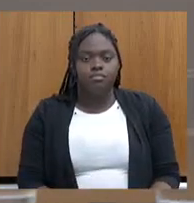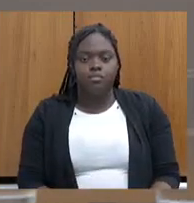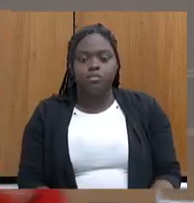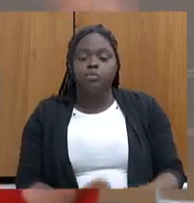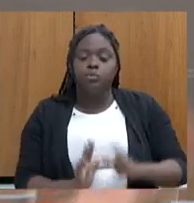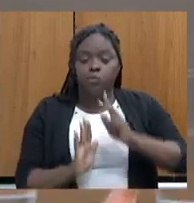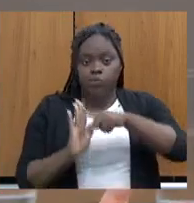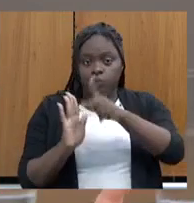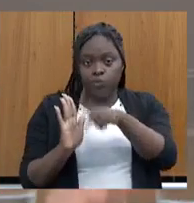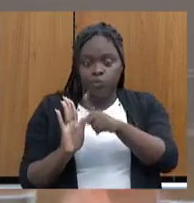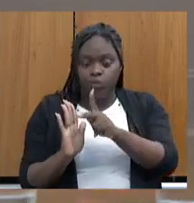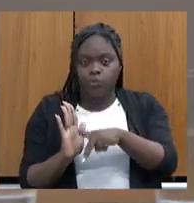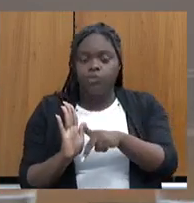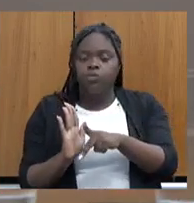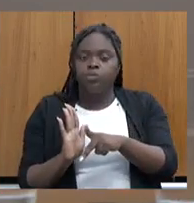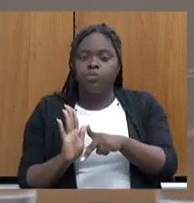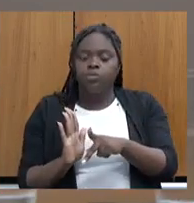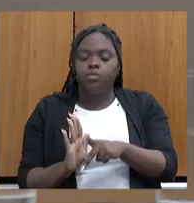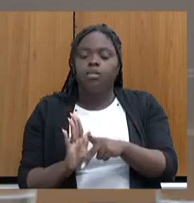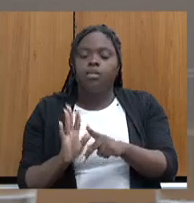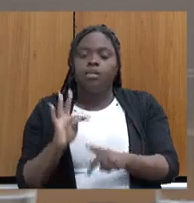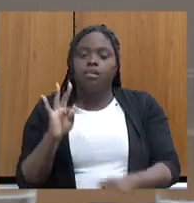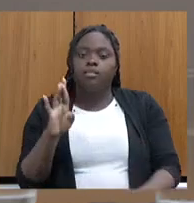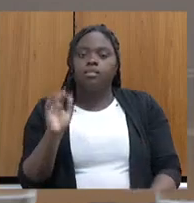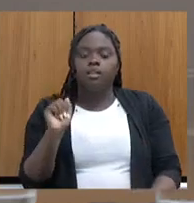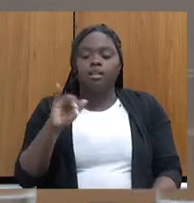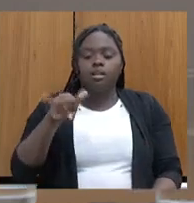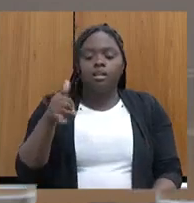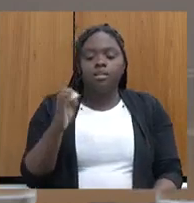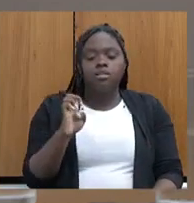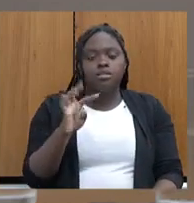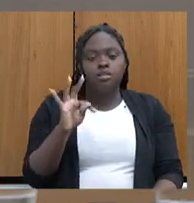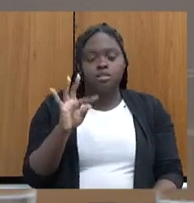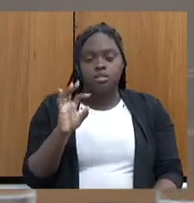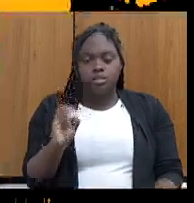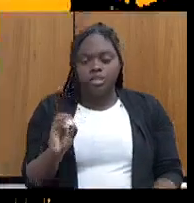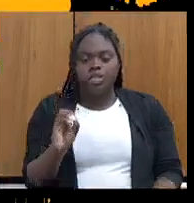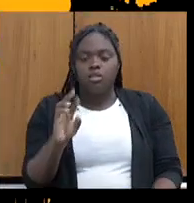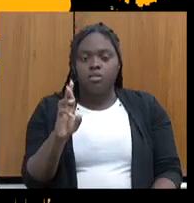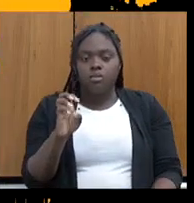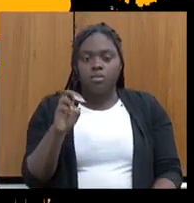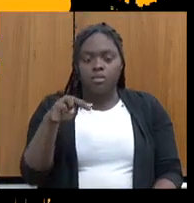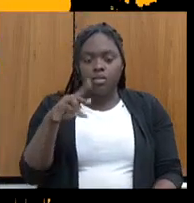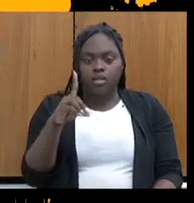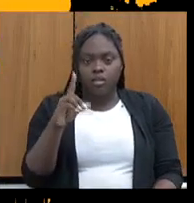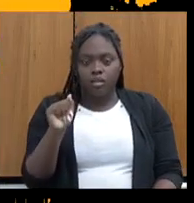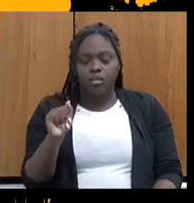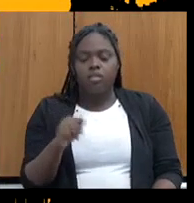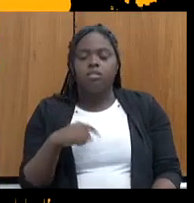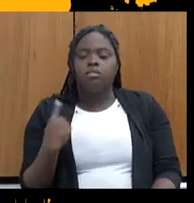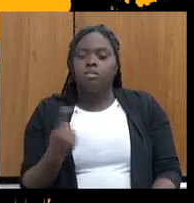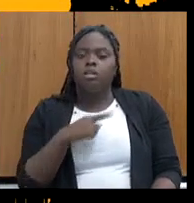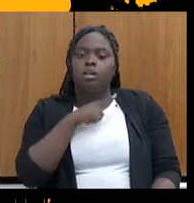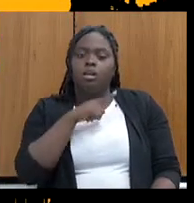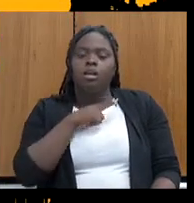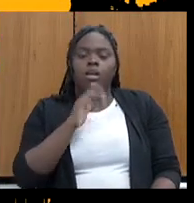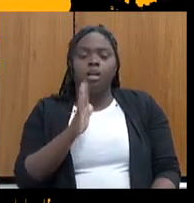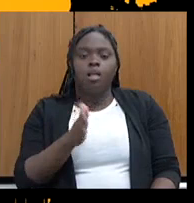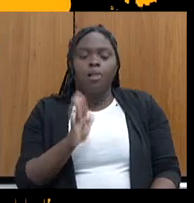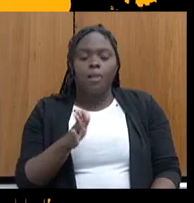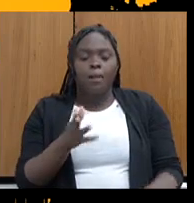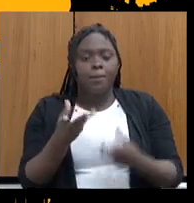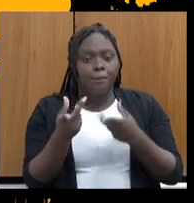nesse projeto Trajeto Renda, isso aqui é um pouco do resultado dos municípios do Mucuri. Nós tivemos já naqueles